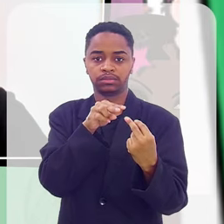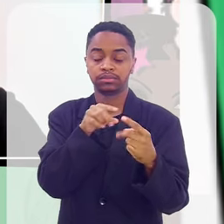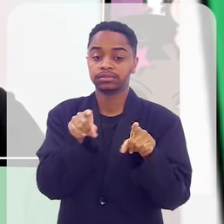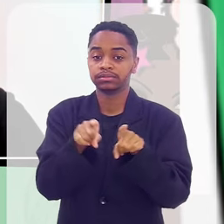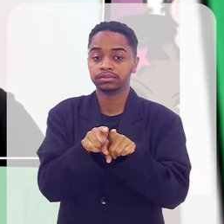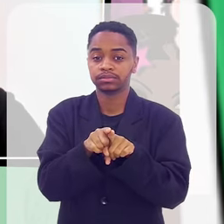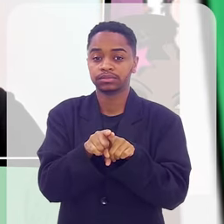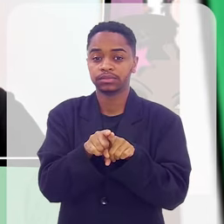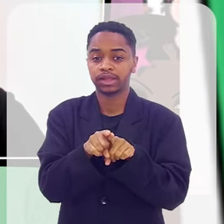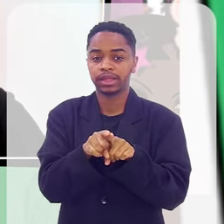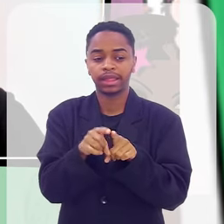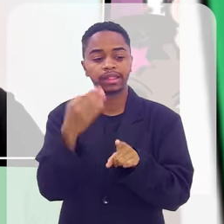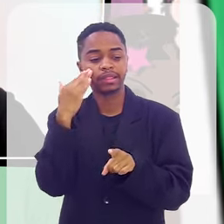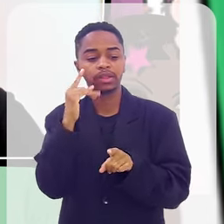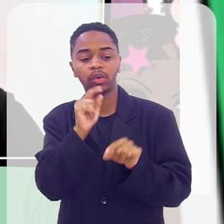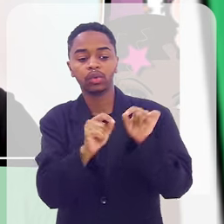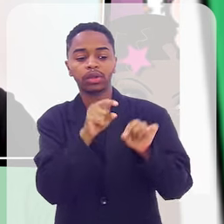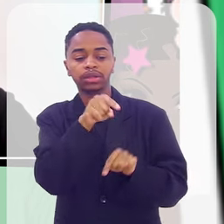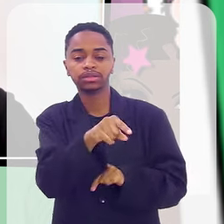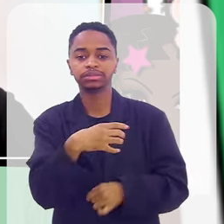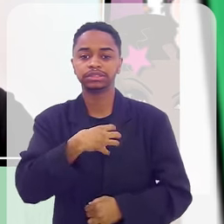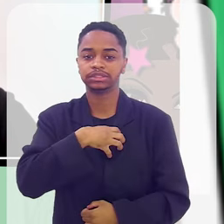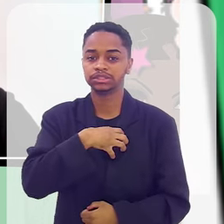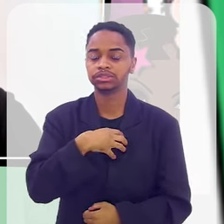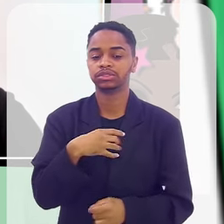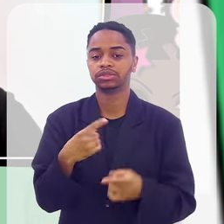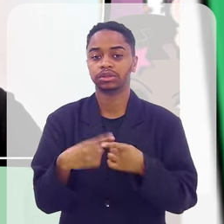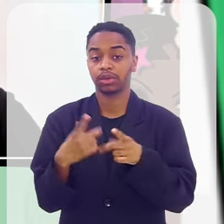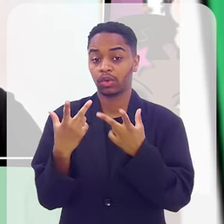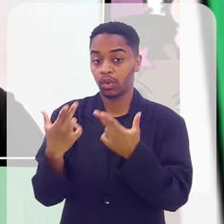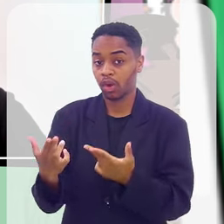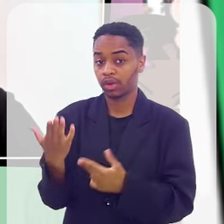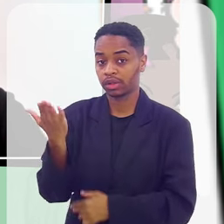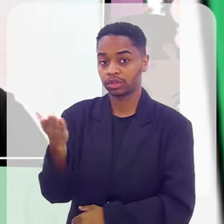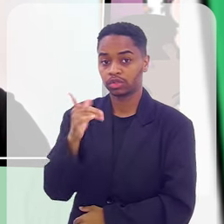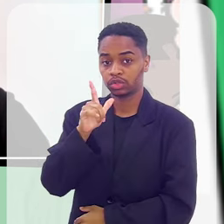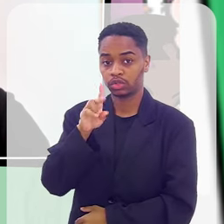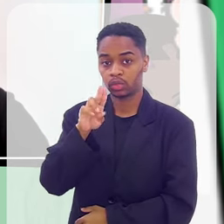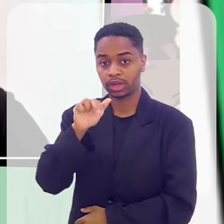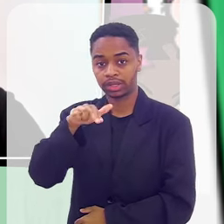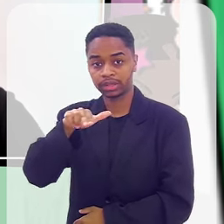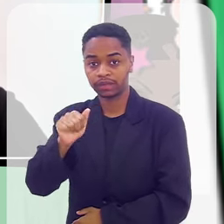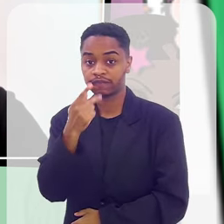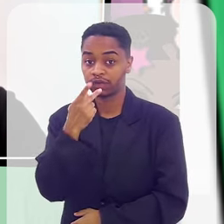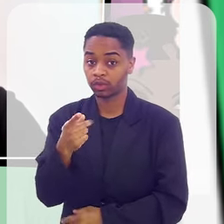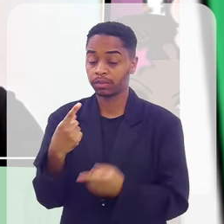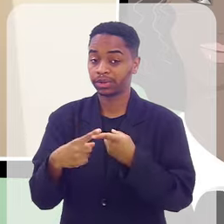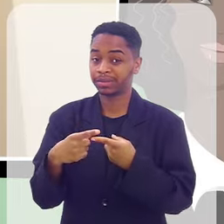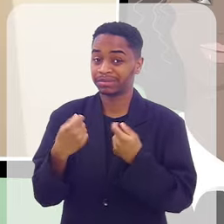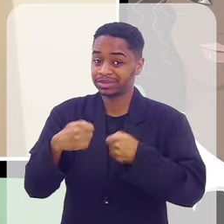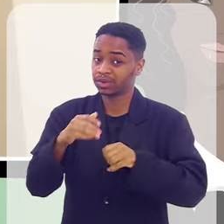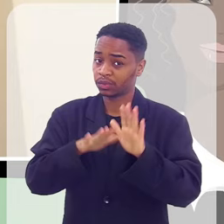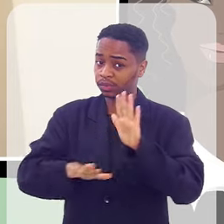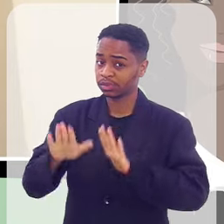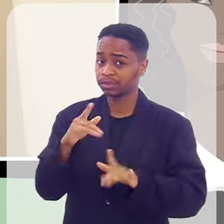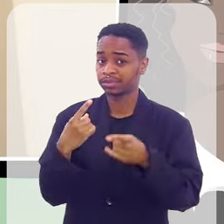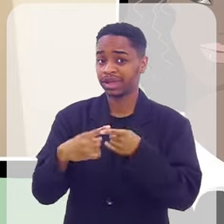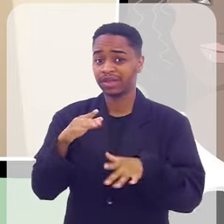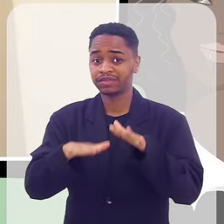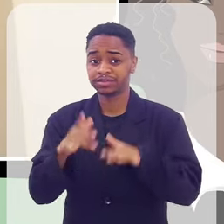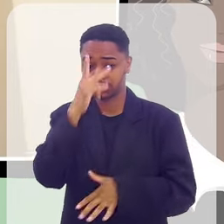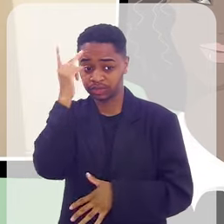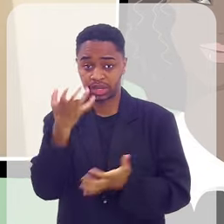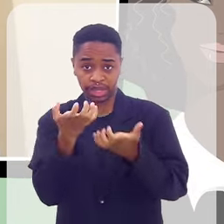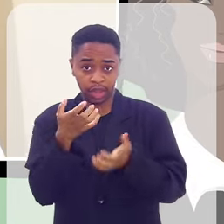o que a pessoa está sentindo. Como a Luana falou, que às vezes você tem que ter cuidado com a pessoa. Ah, hoje eu